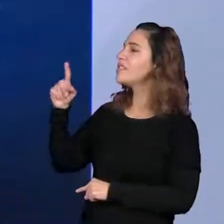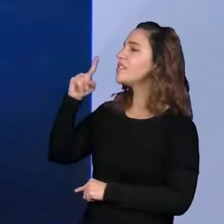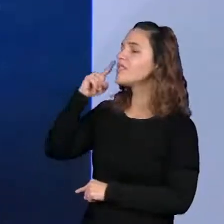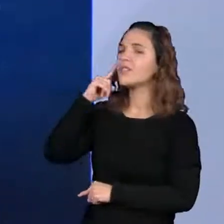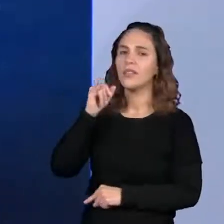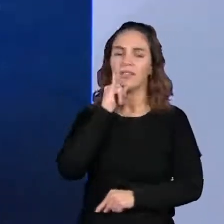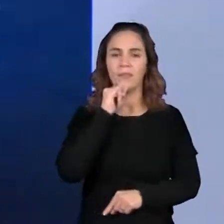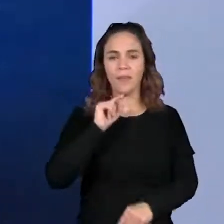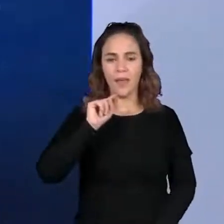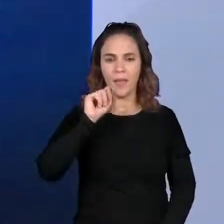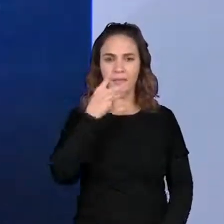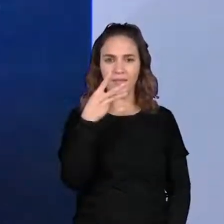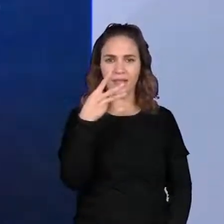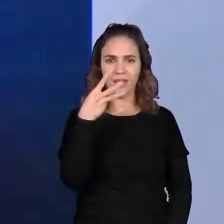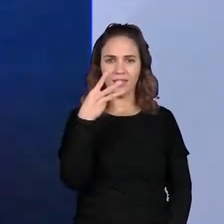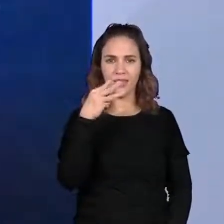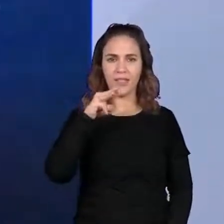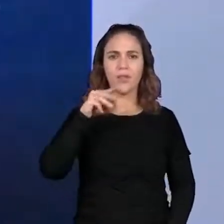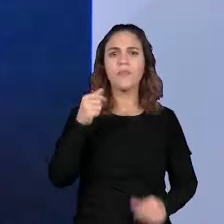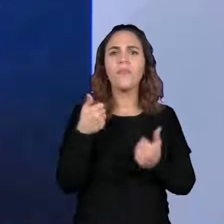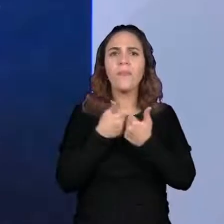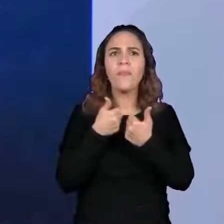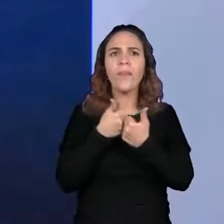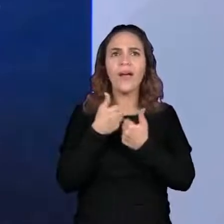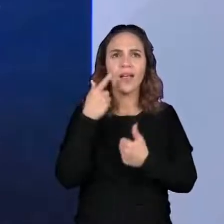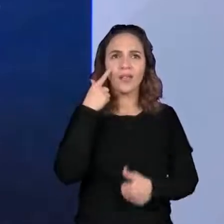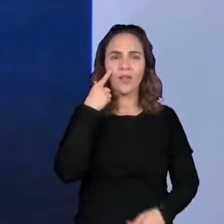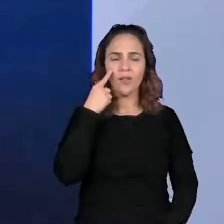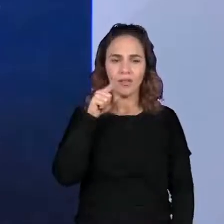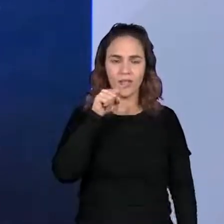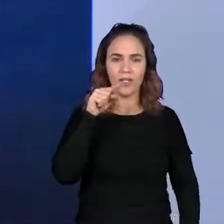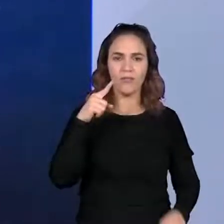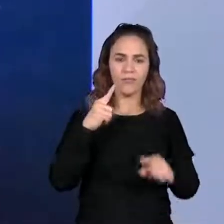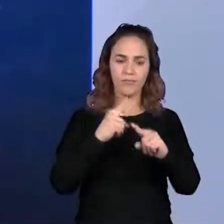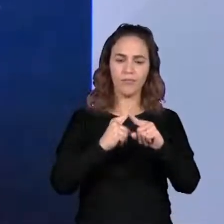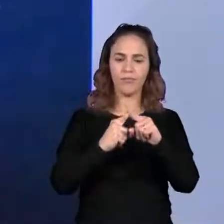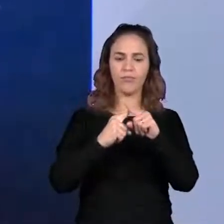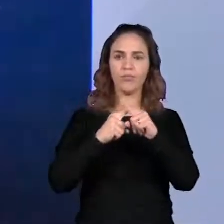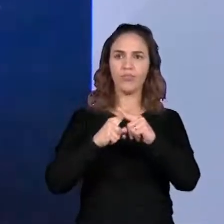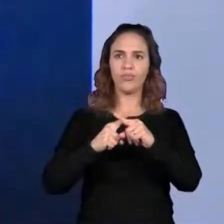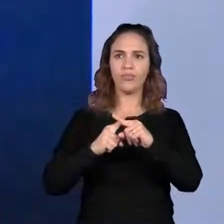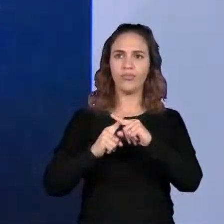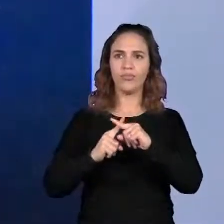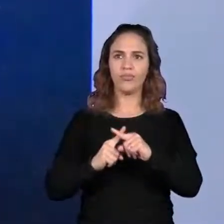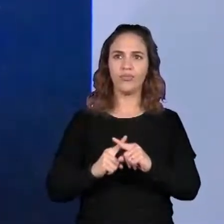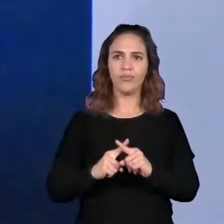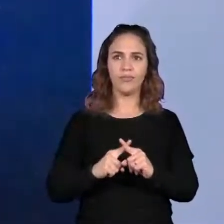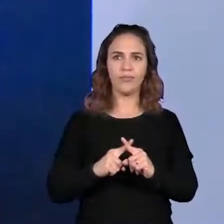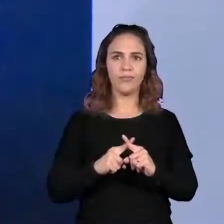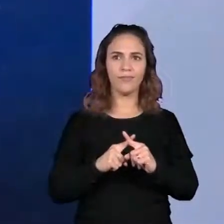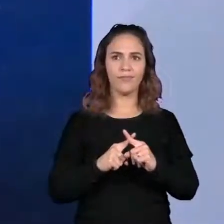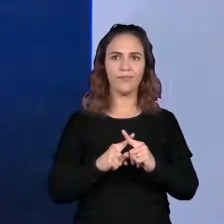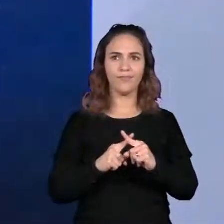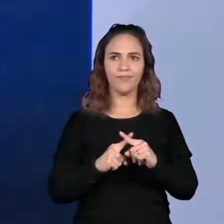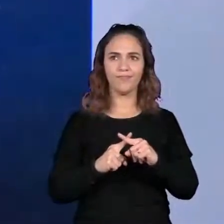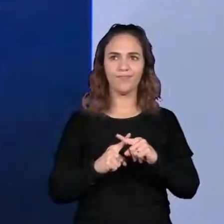olha só, vou desenhar aqui para vocês. Uma haste mais longa, mas de azul ninguém vai ver, né, Juliana?